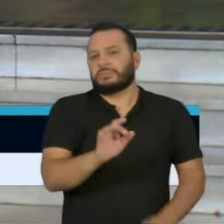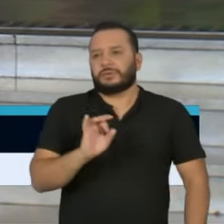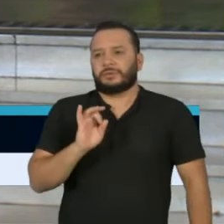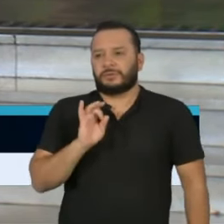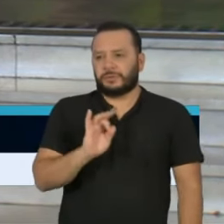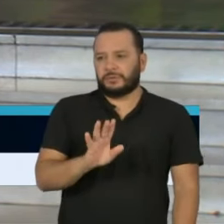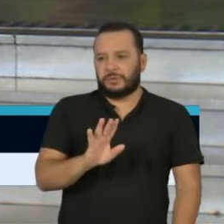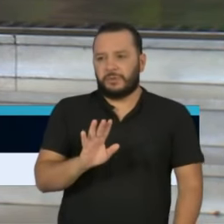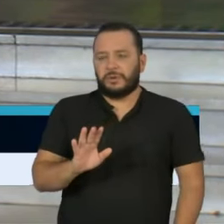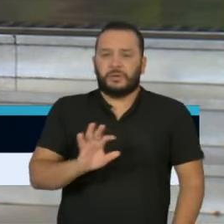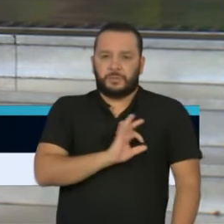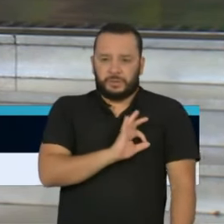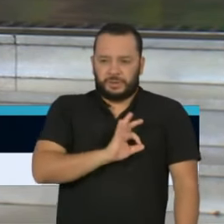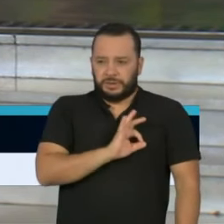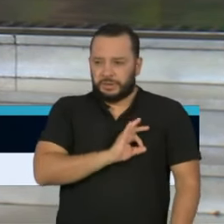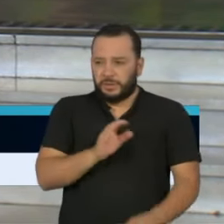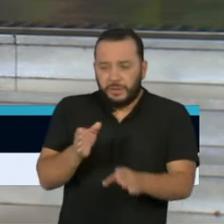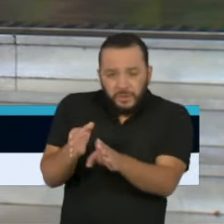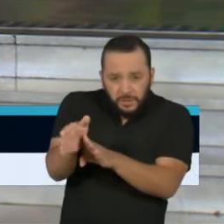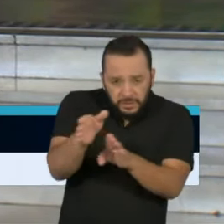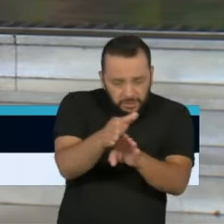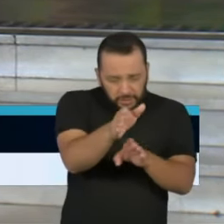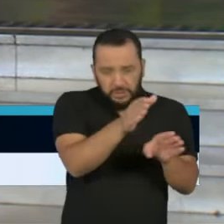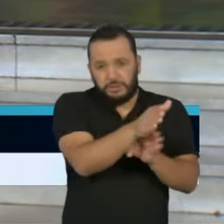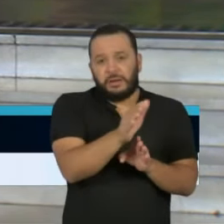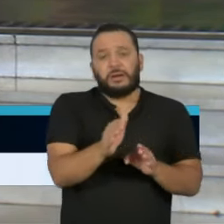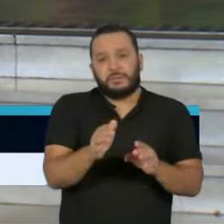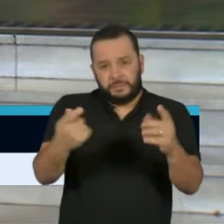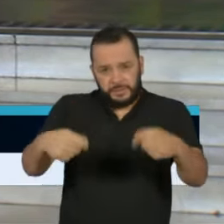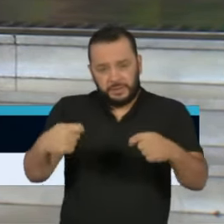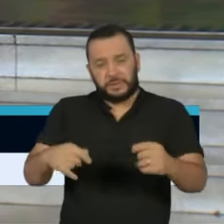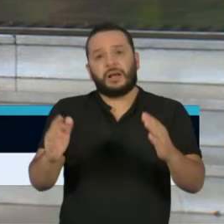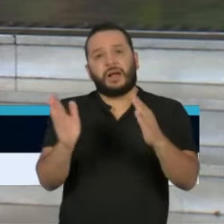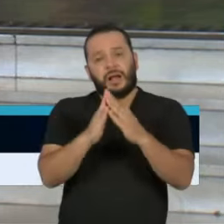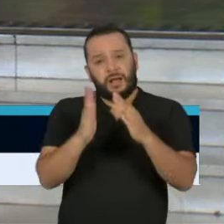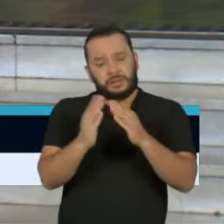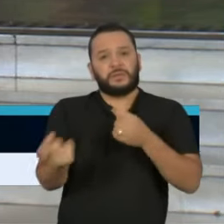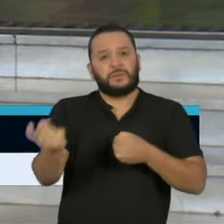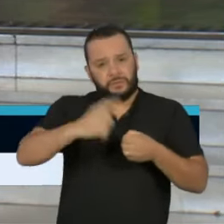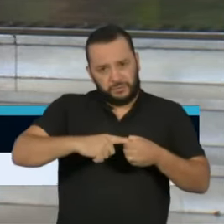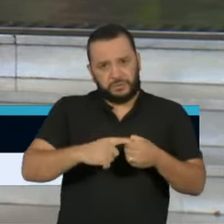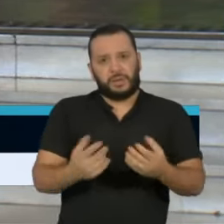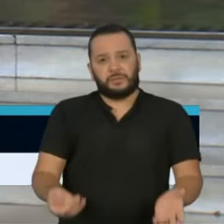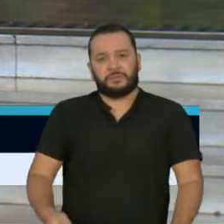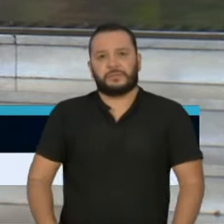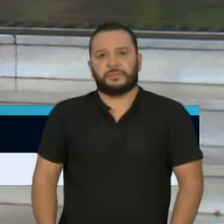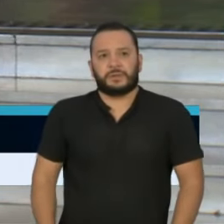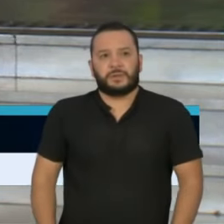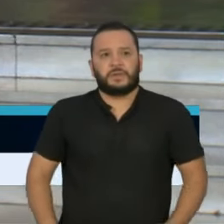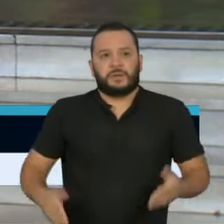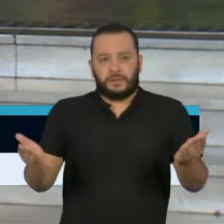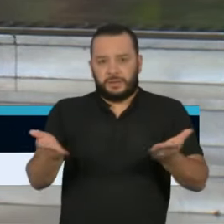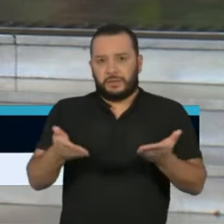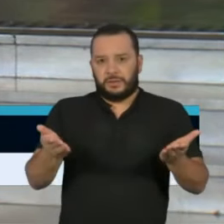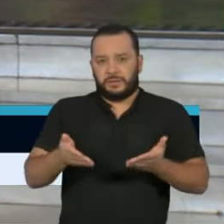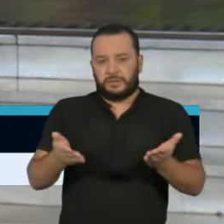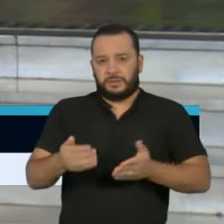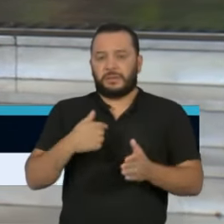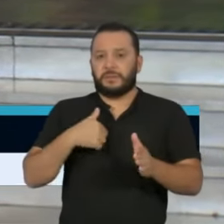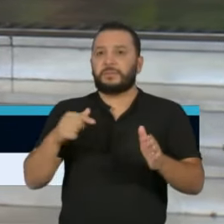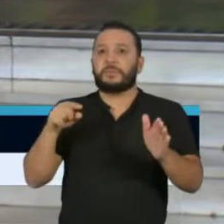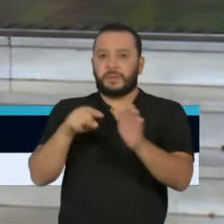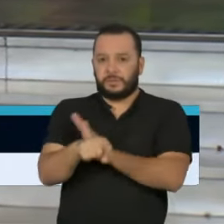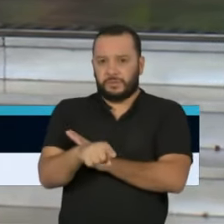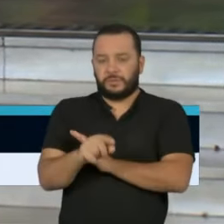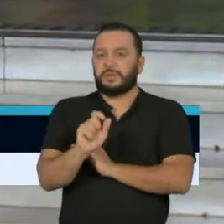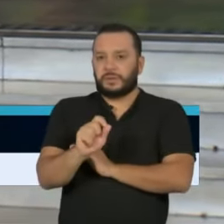da Polícia Militar para que se dispersem e retornem às suas casas. E agora eu passo, na primeira parte da pergunta